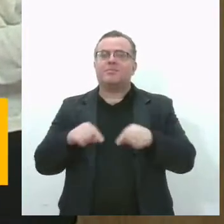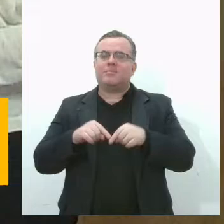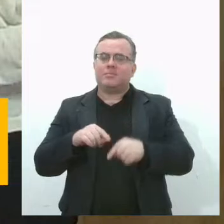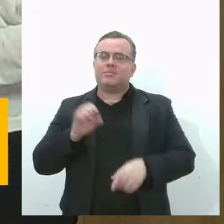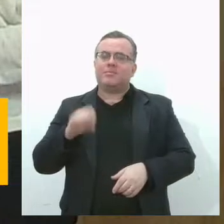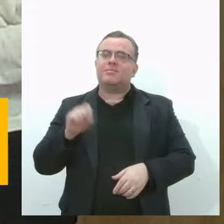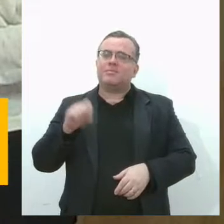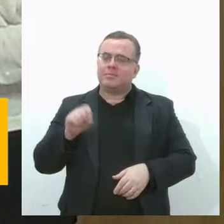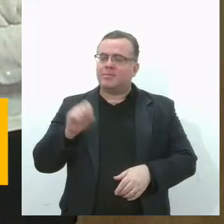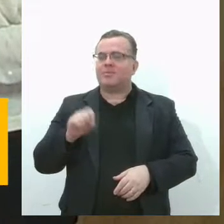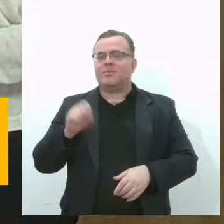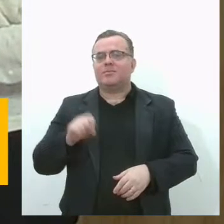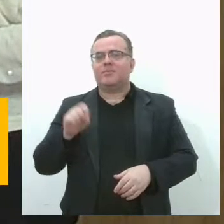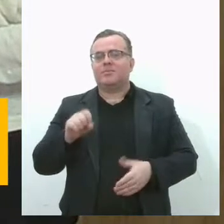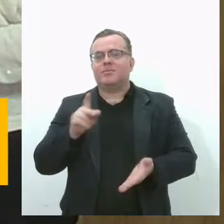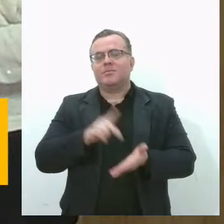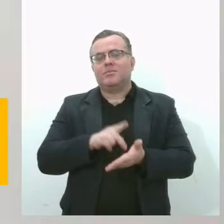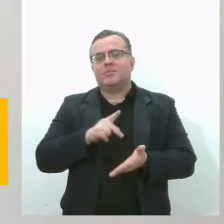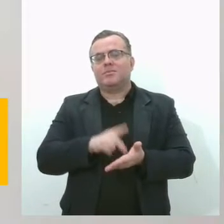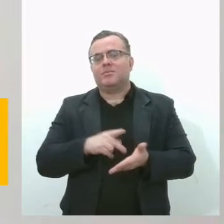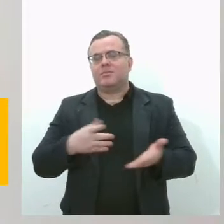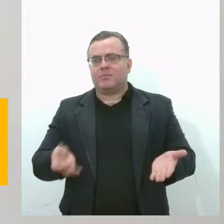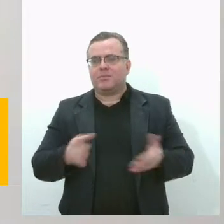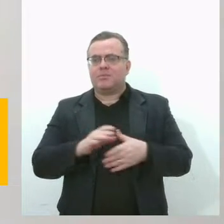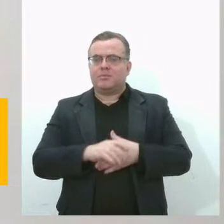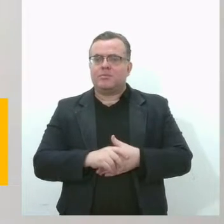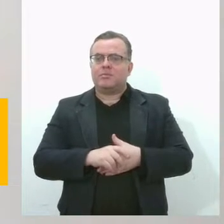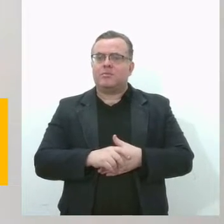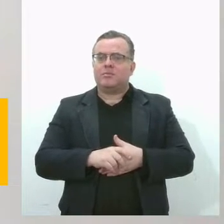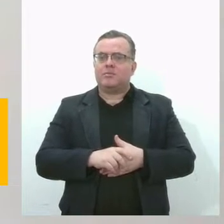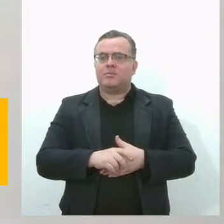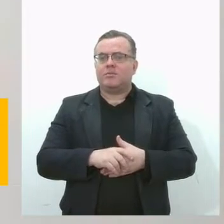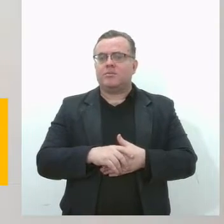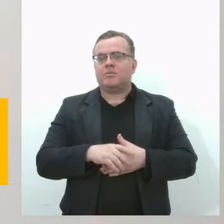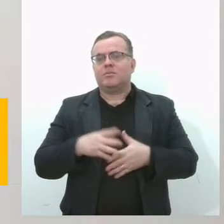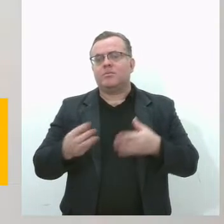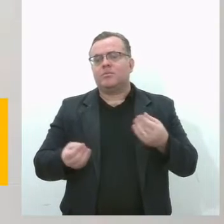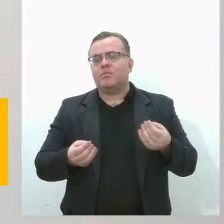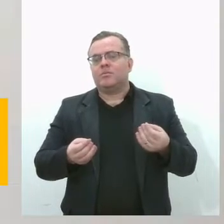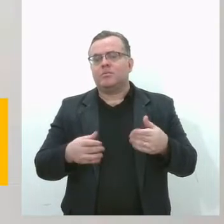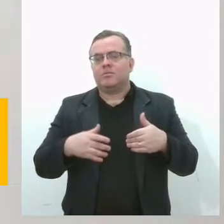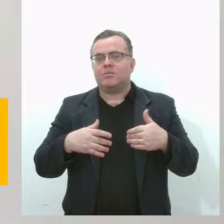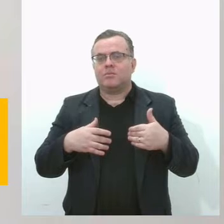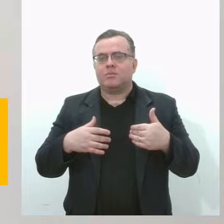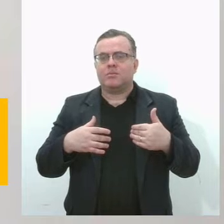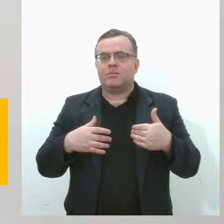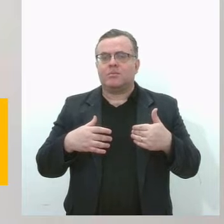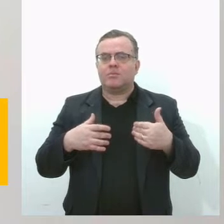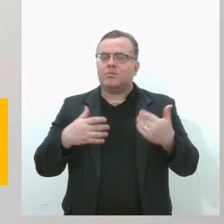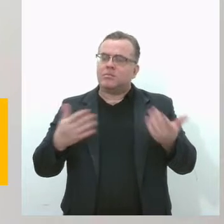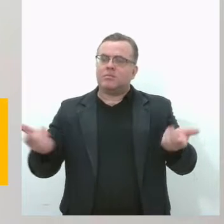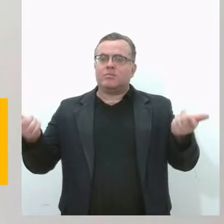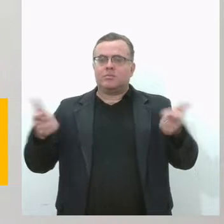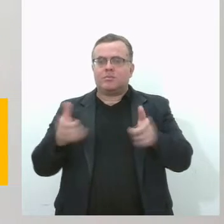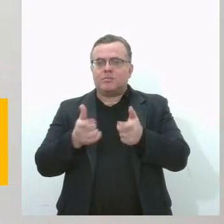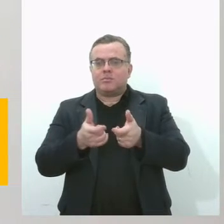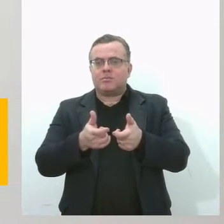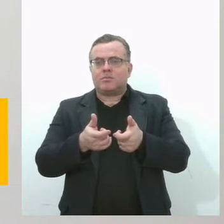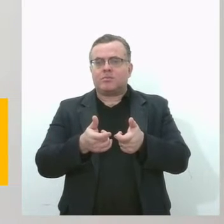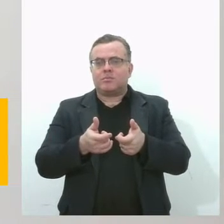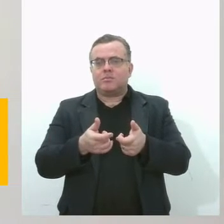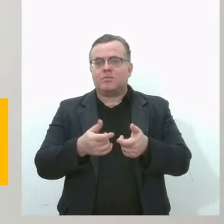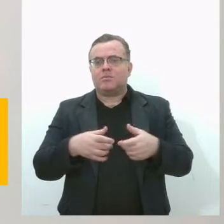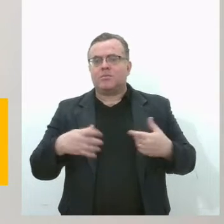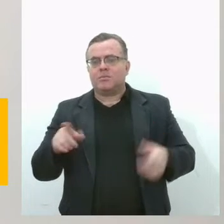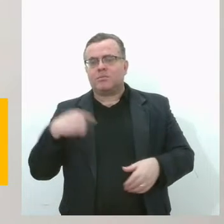É verdade, é verdade. Como eles são, vamos dizer, uma minoria, e a maioria que somos